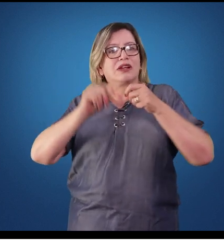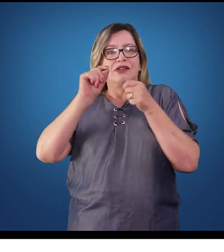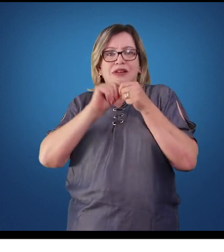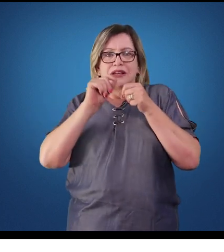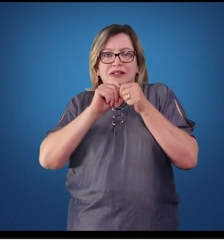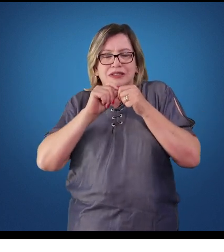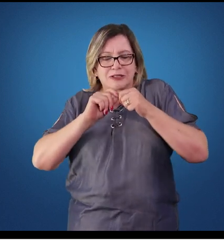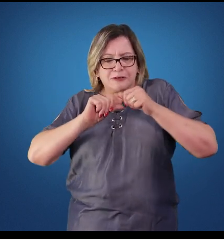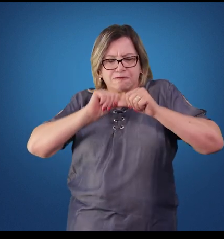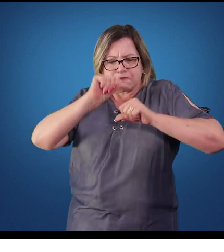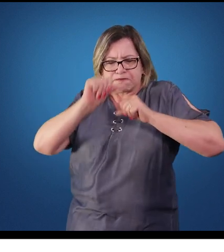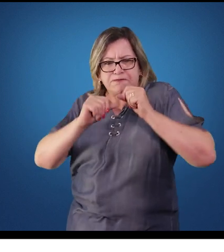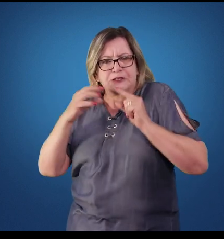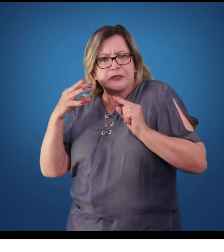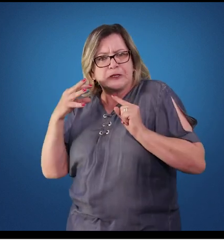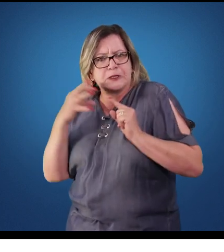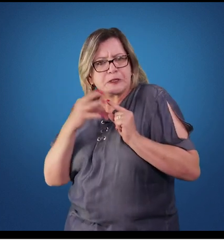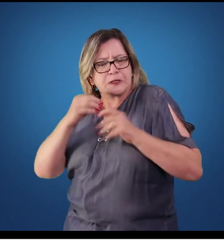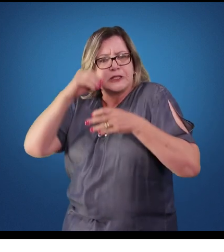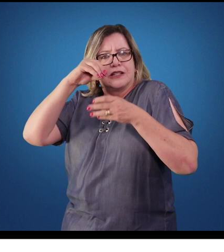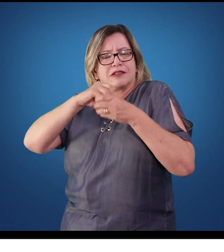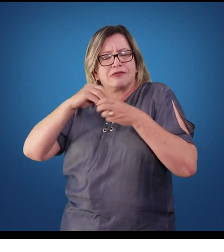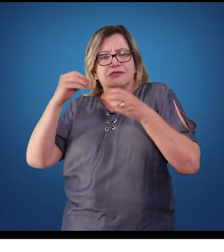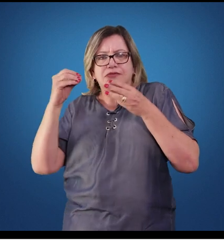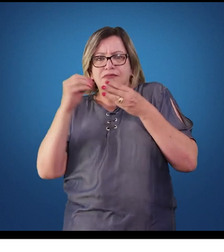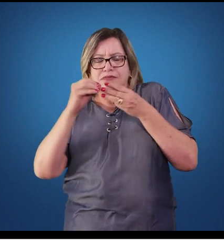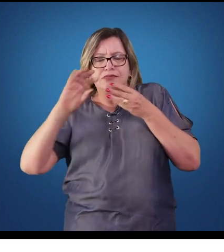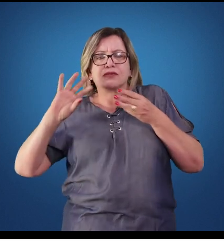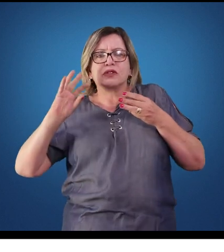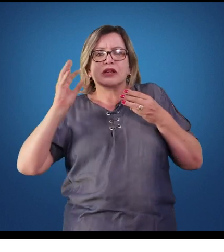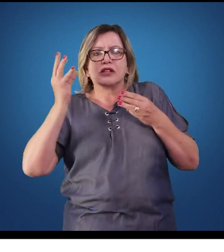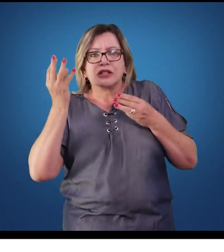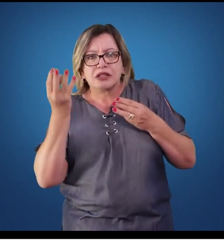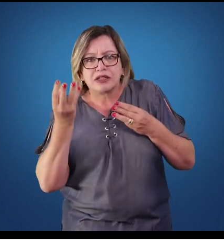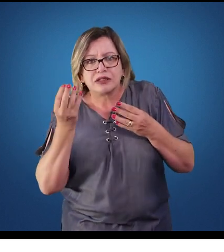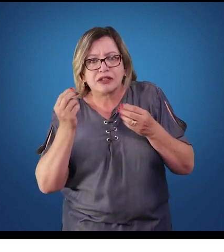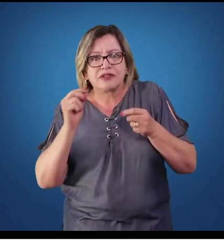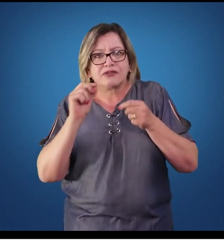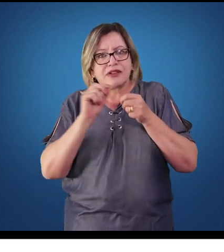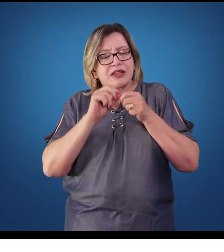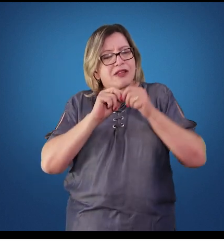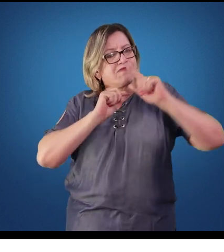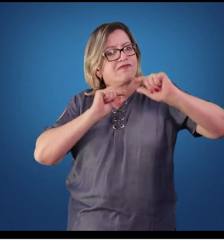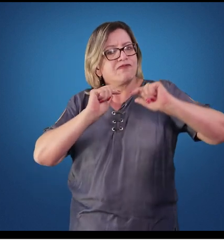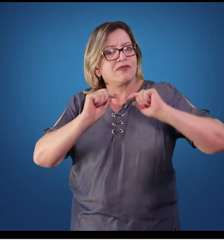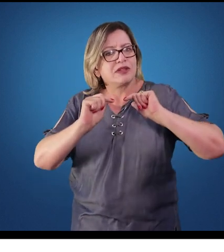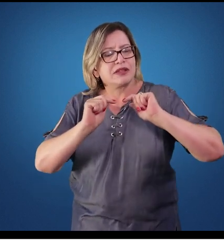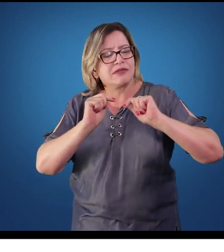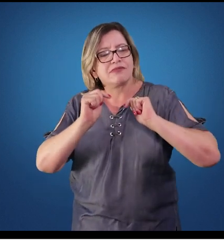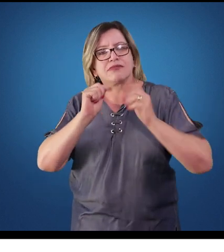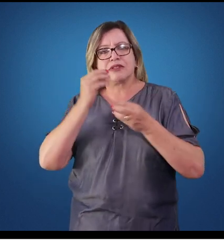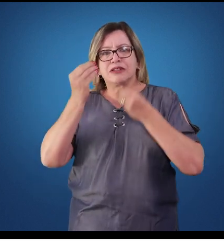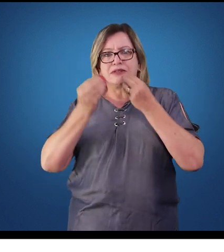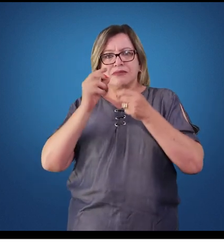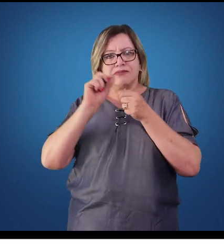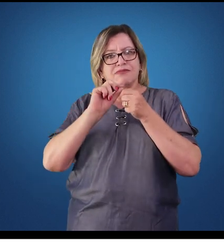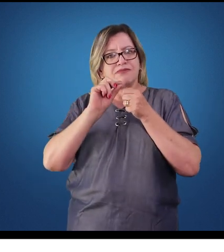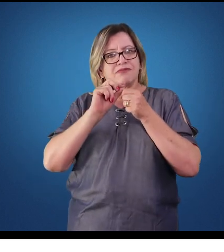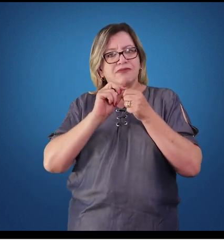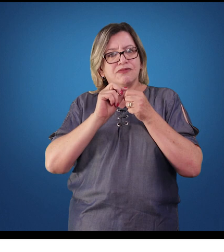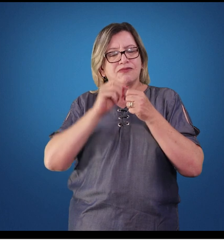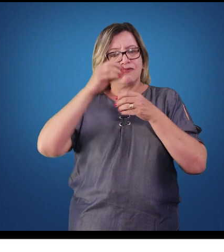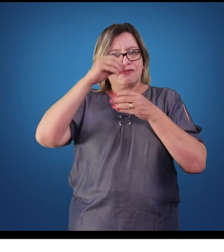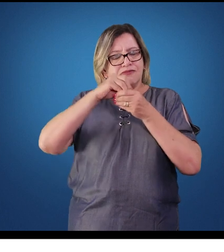que reações e estímulos dentro dessa célula ocorra, levando a um trabalho ou uma função a ser realizada